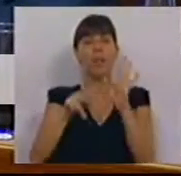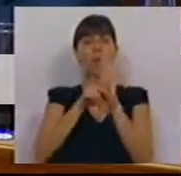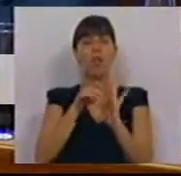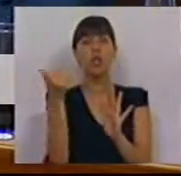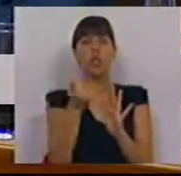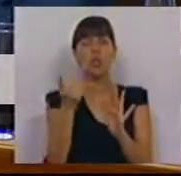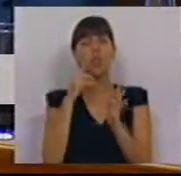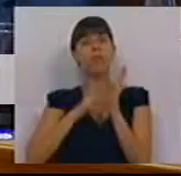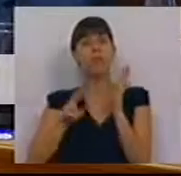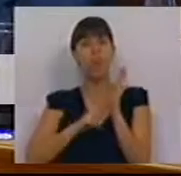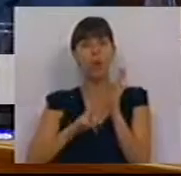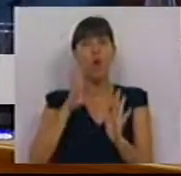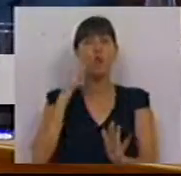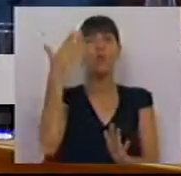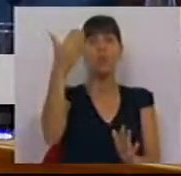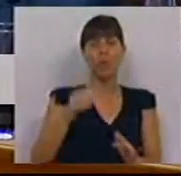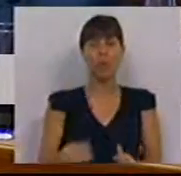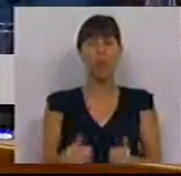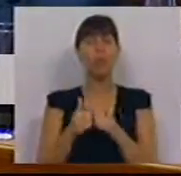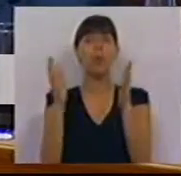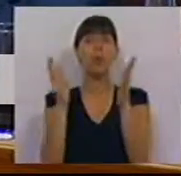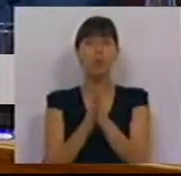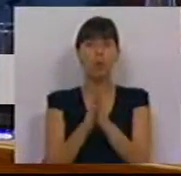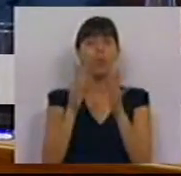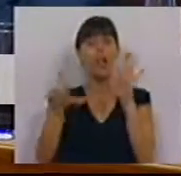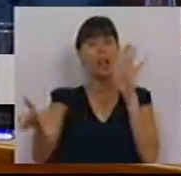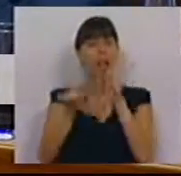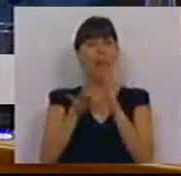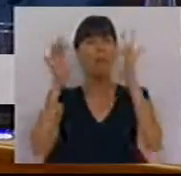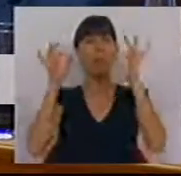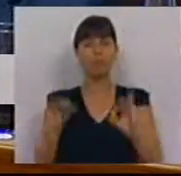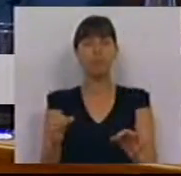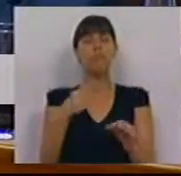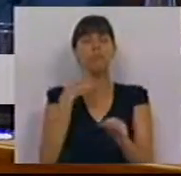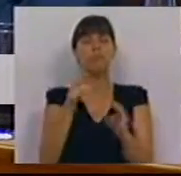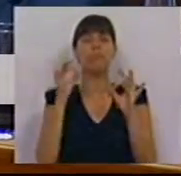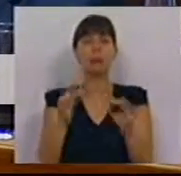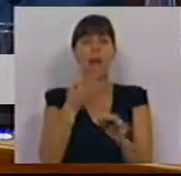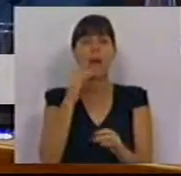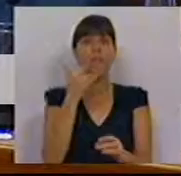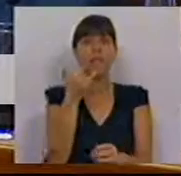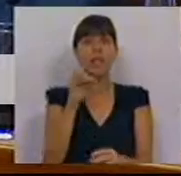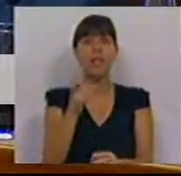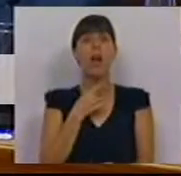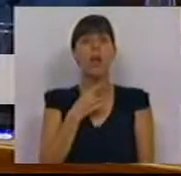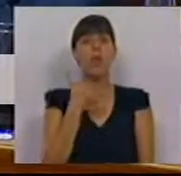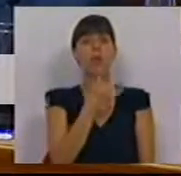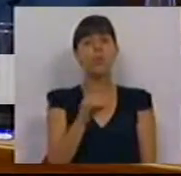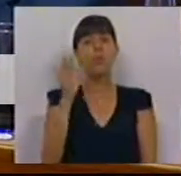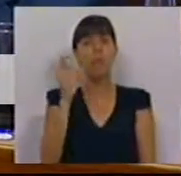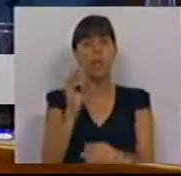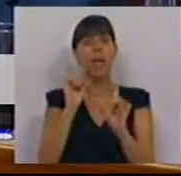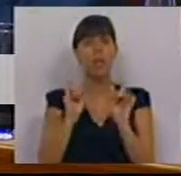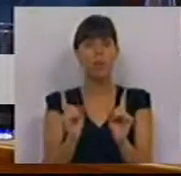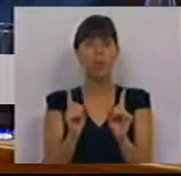artigo 2º e passo a ler número 1 para todos os efeitos legais considera-se que desde o dia 26 de agosto de 2014